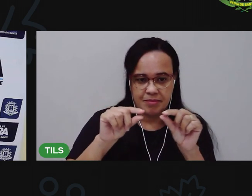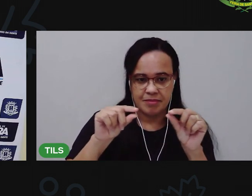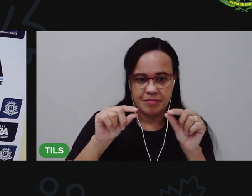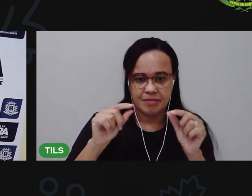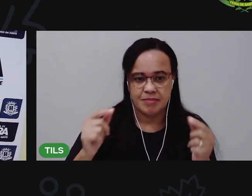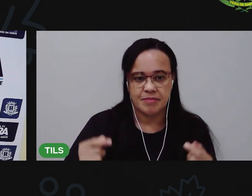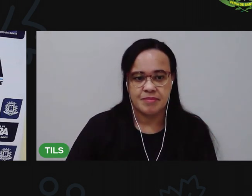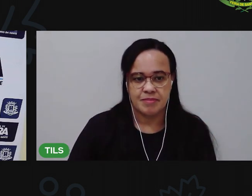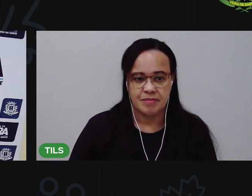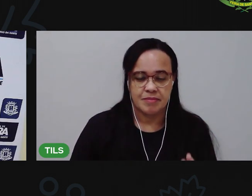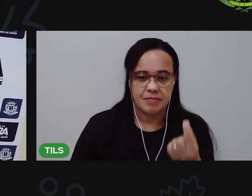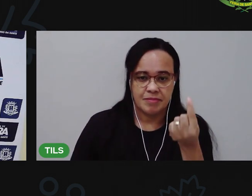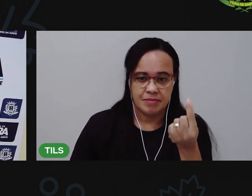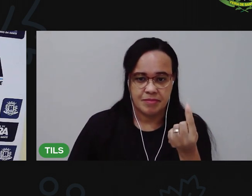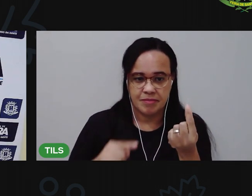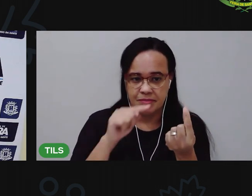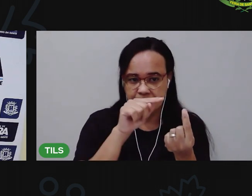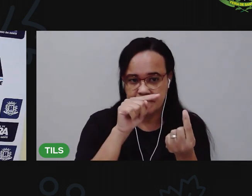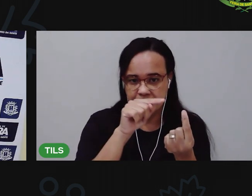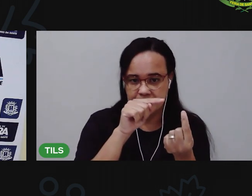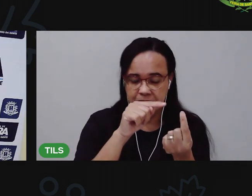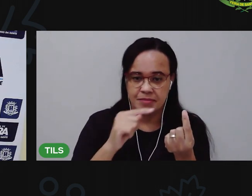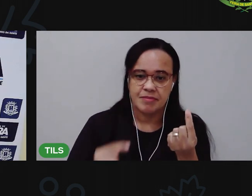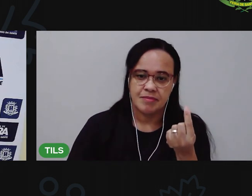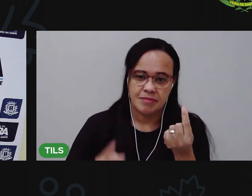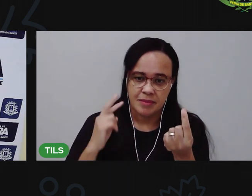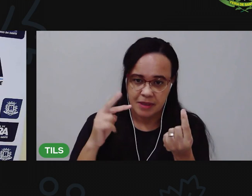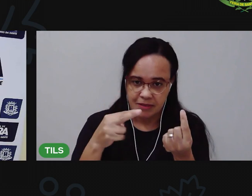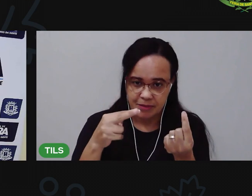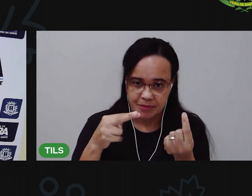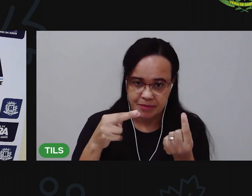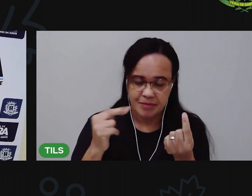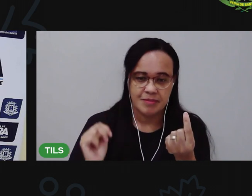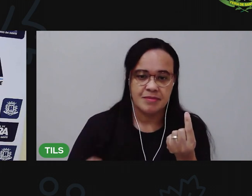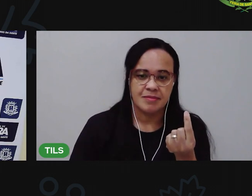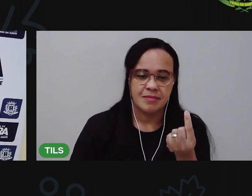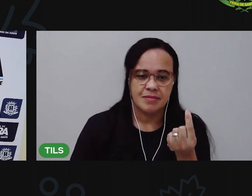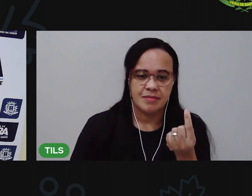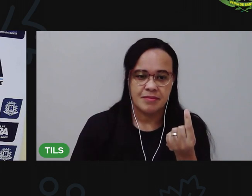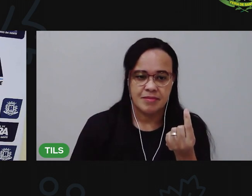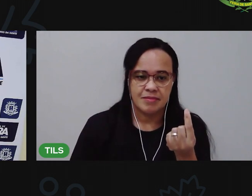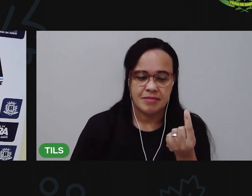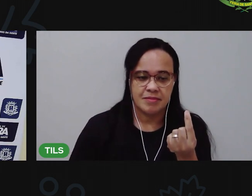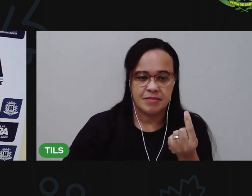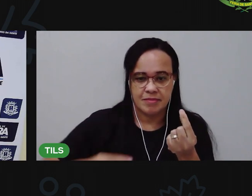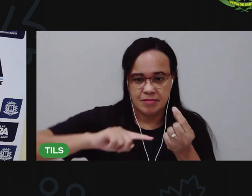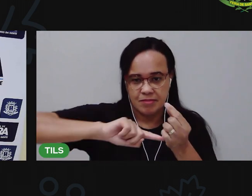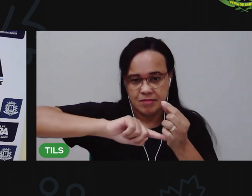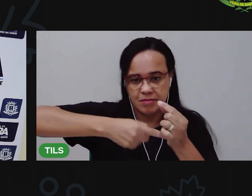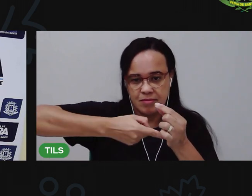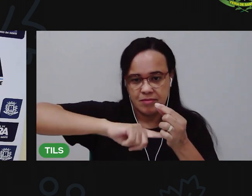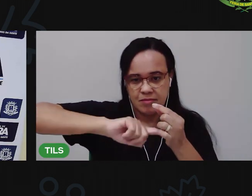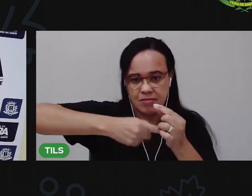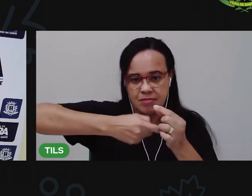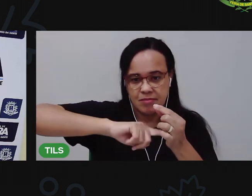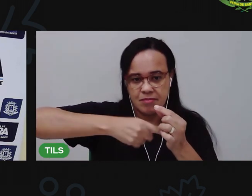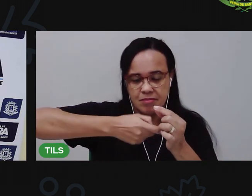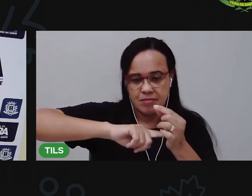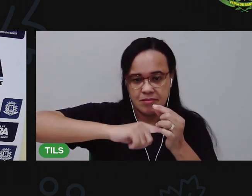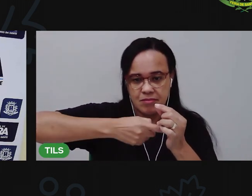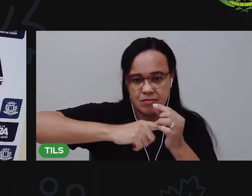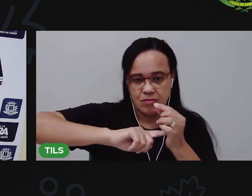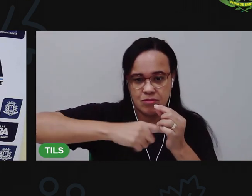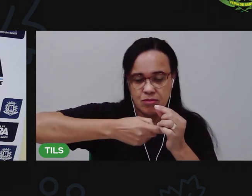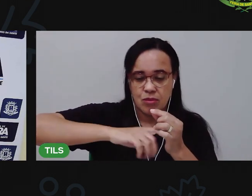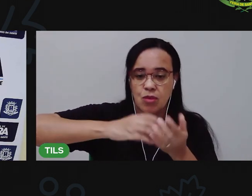Eu vou pegar esse palito e vou fazer um furo no fundo do